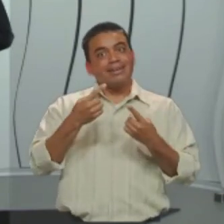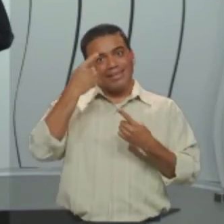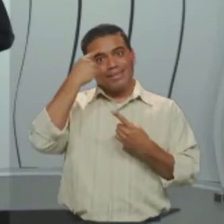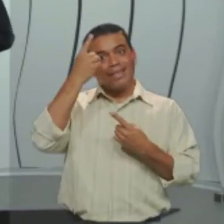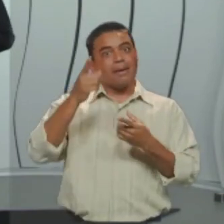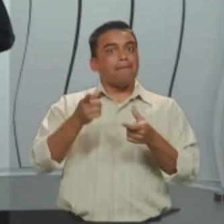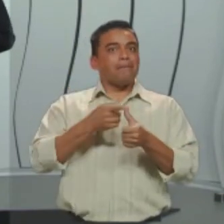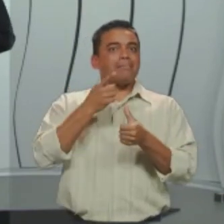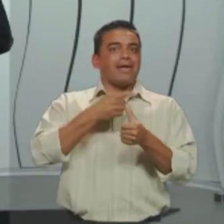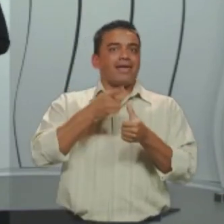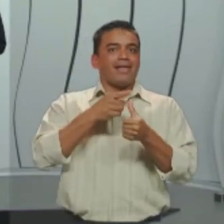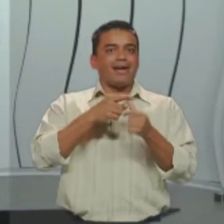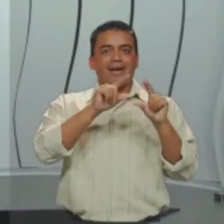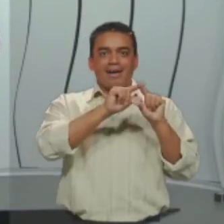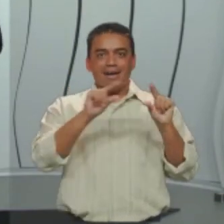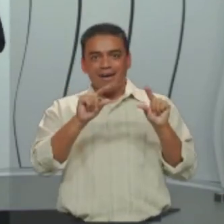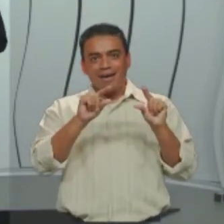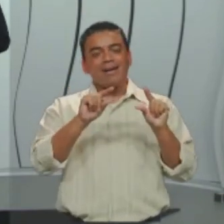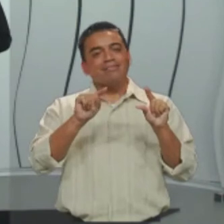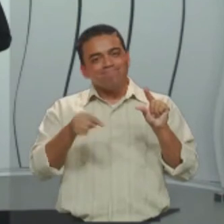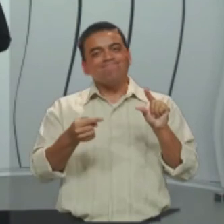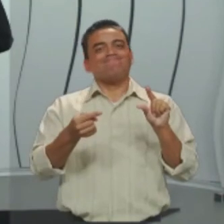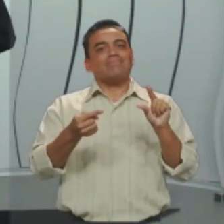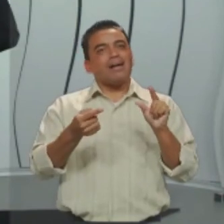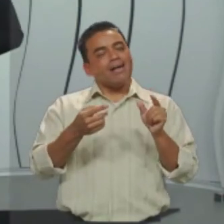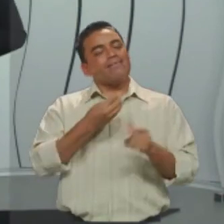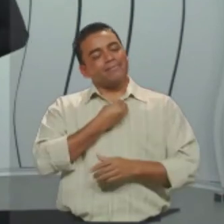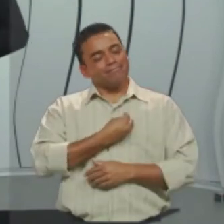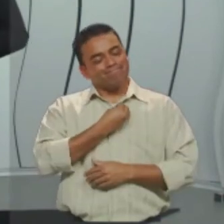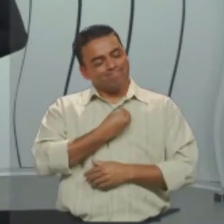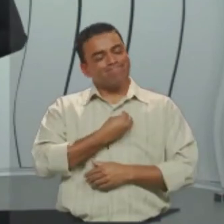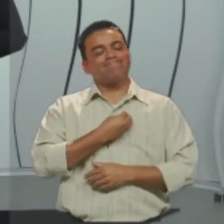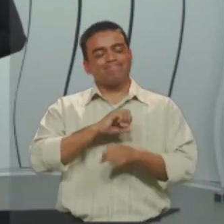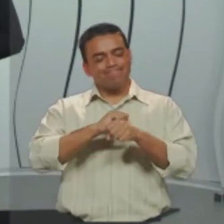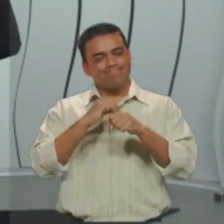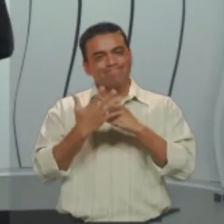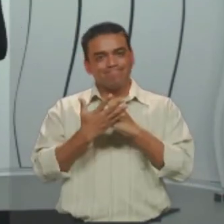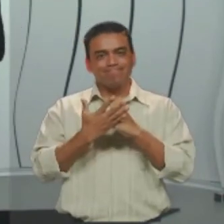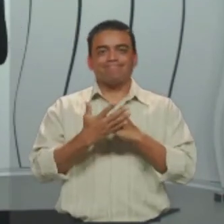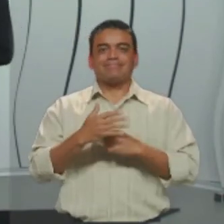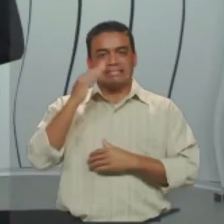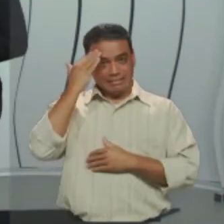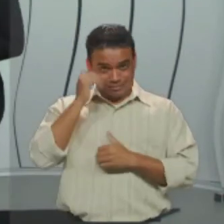sendo transmitida na primeira. Estamos vivendo uma pandemia. Entendido?